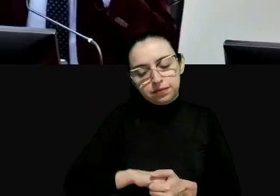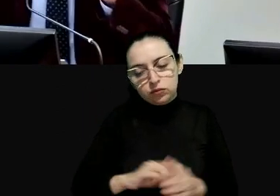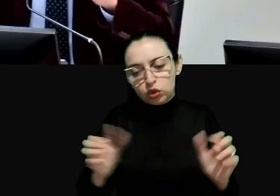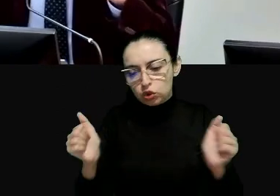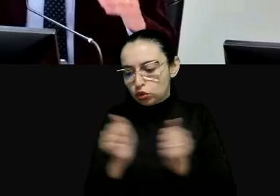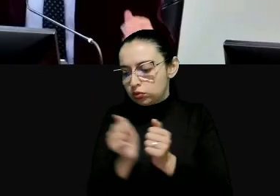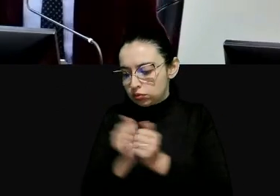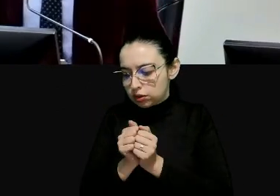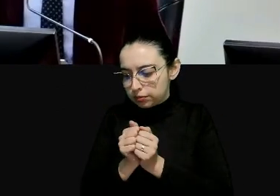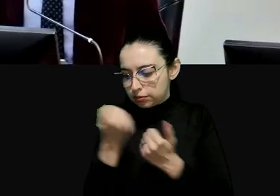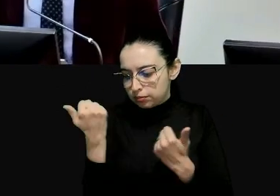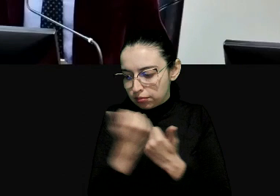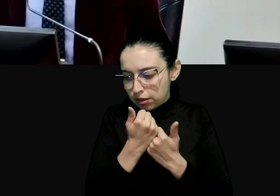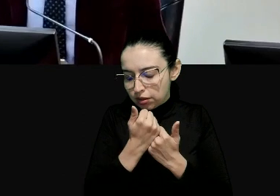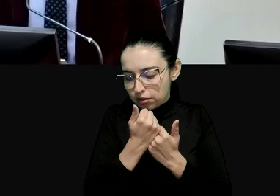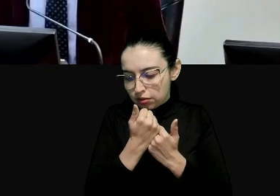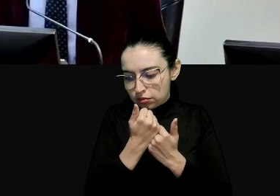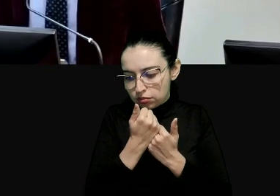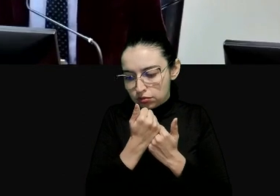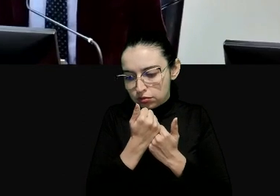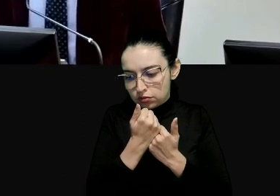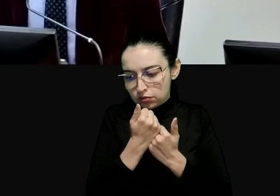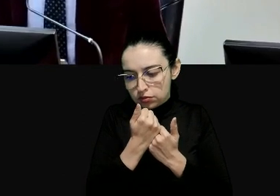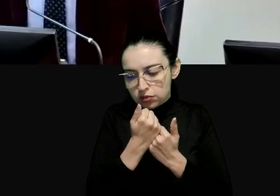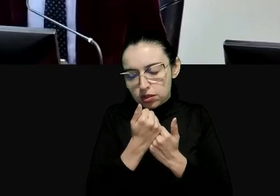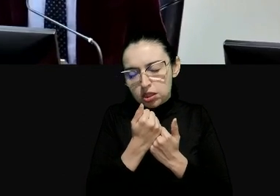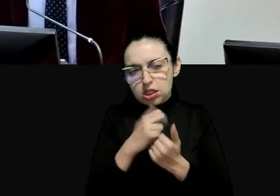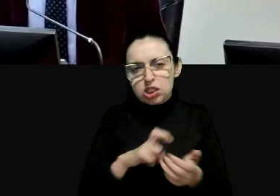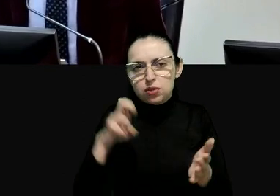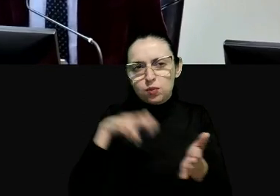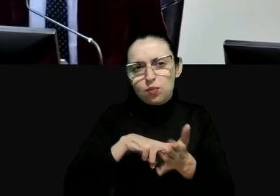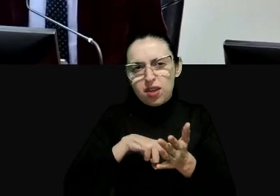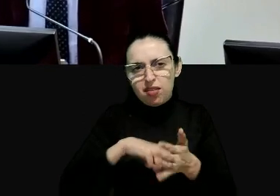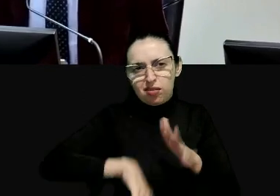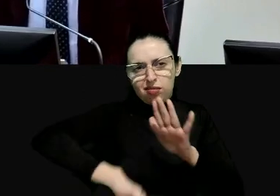que unir este tipo de crimine